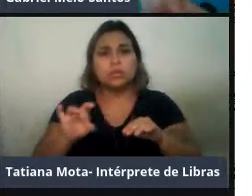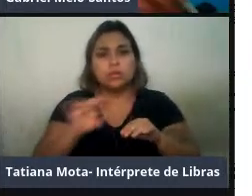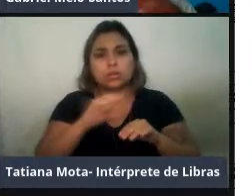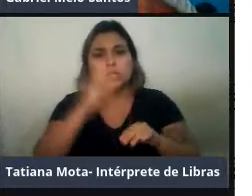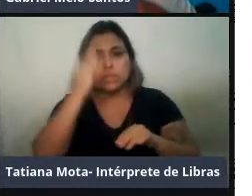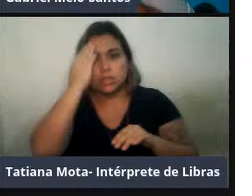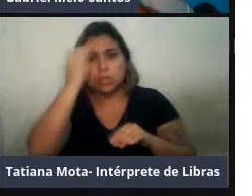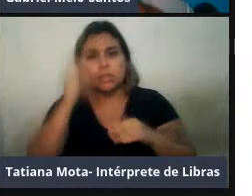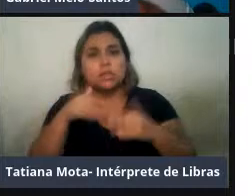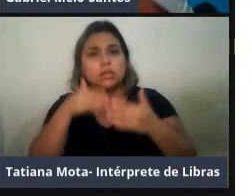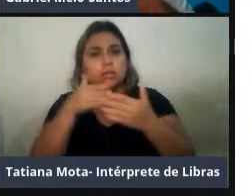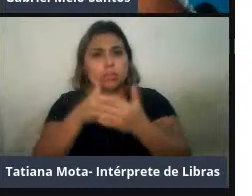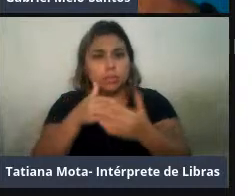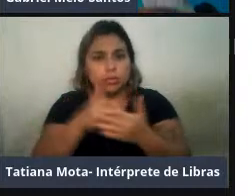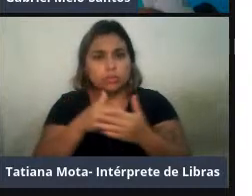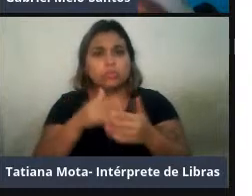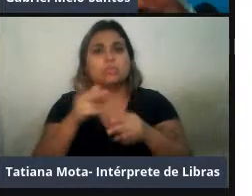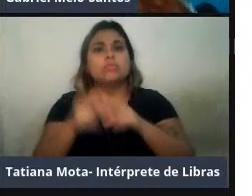população,